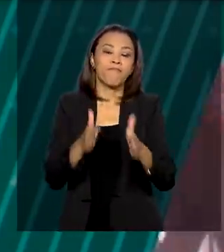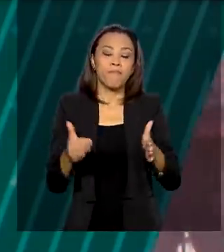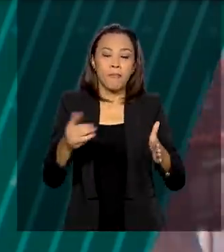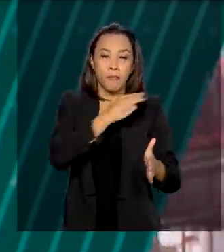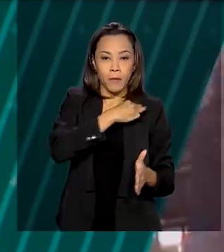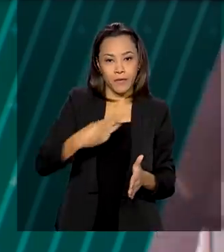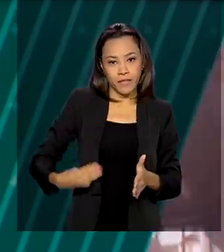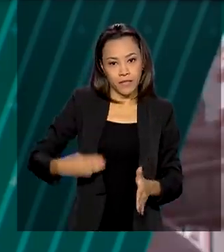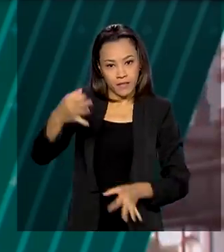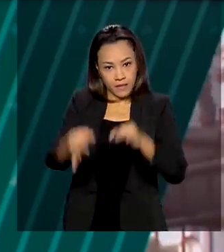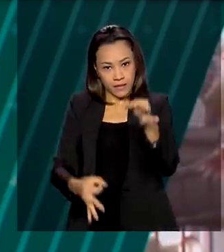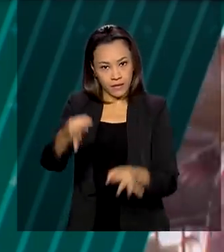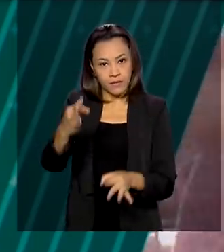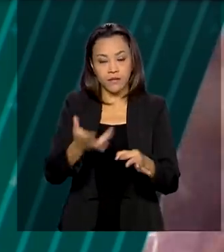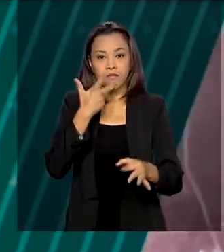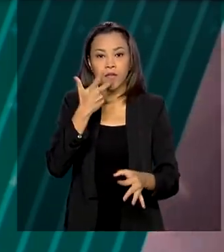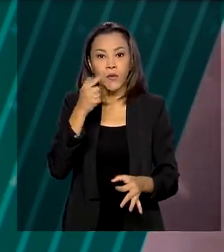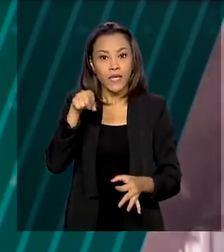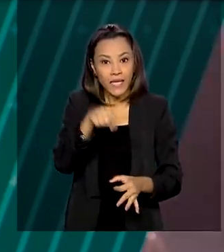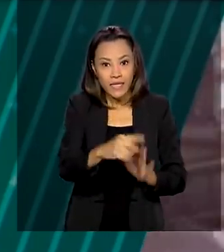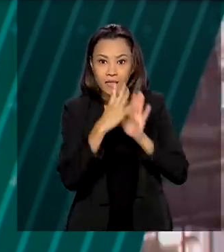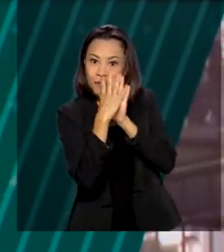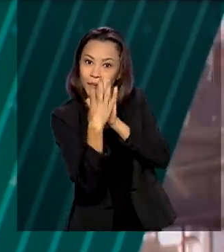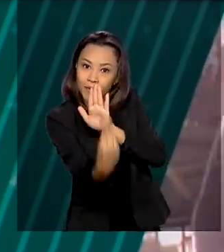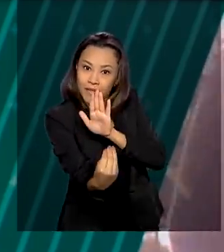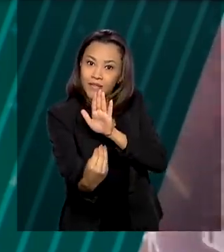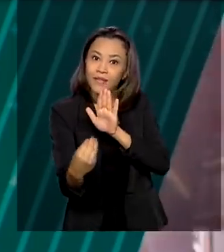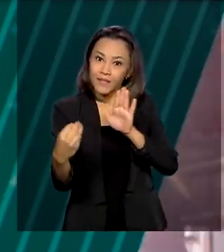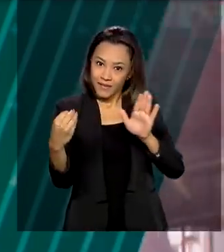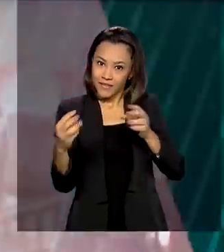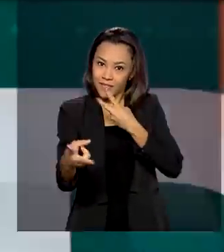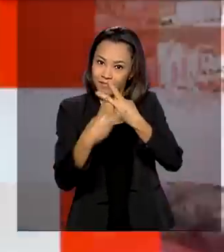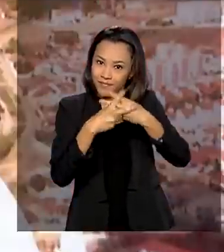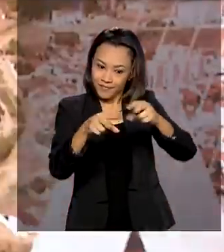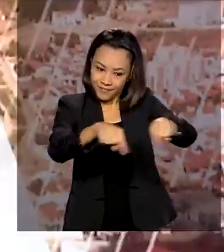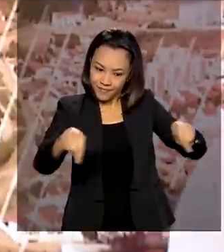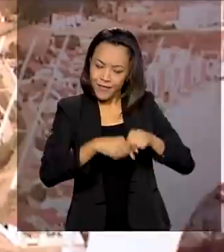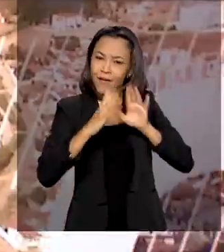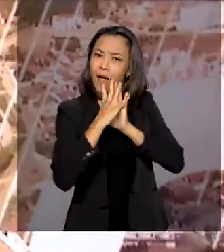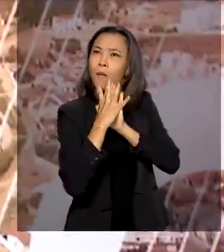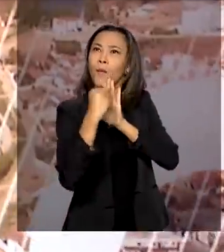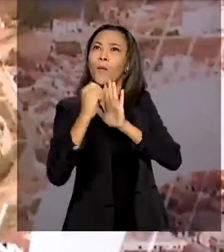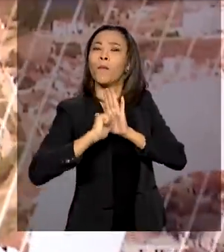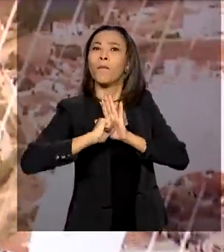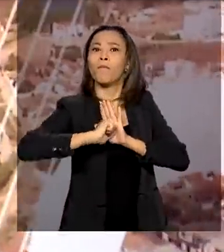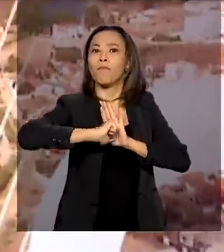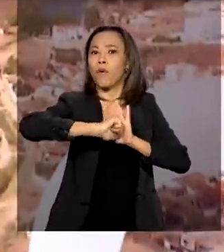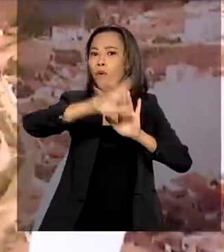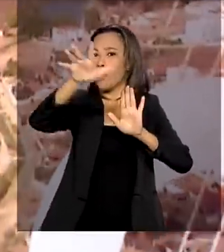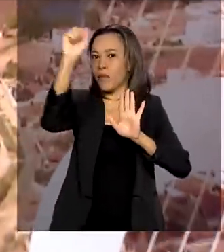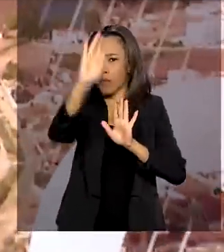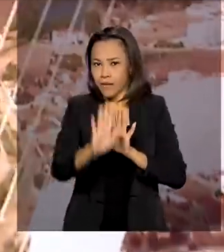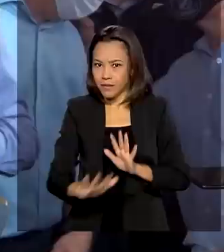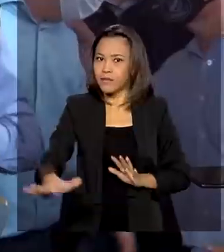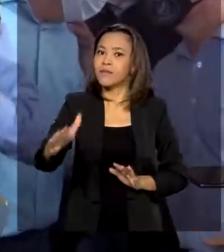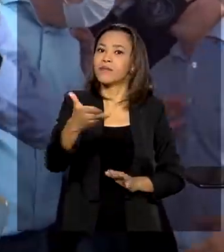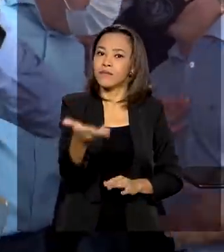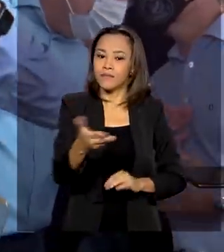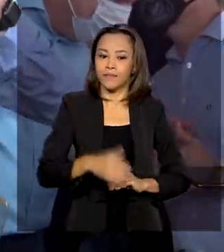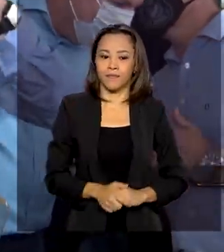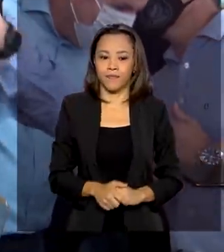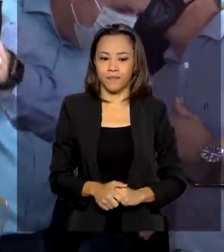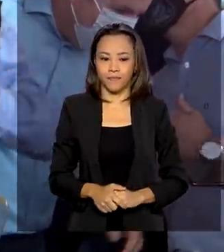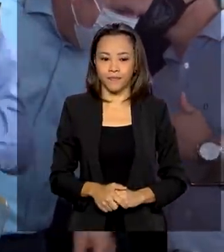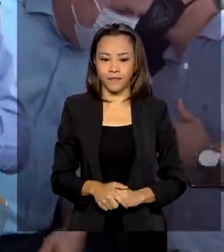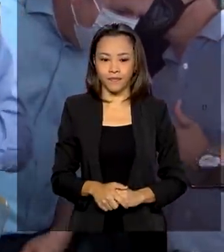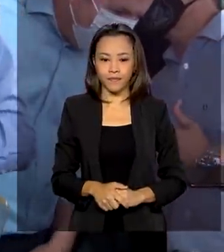Segurança Pública afirmou que o modelo da Penitenciária deve ser implementado também em outros estados. E